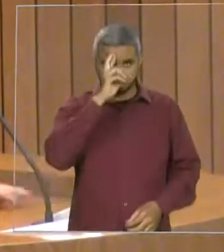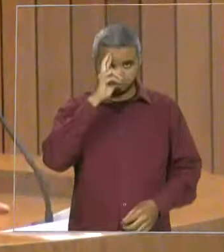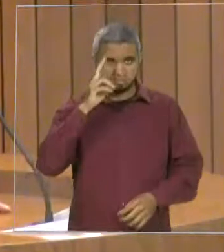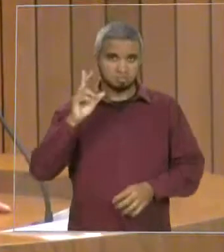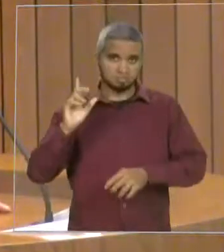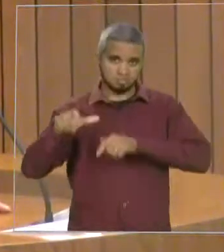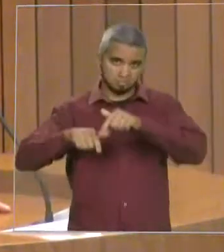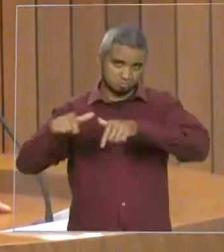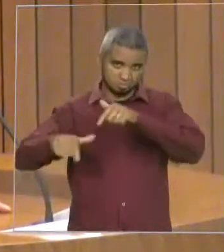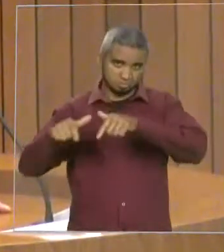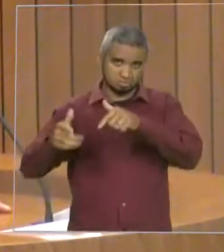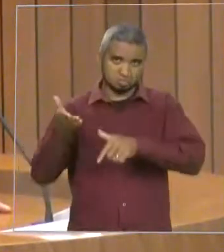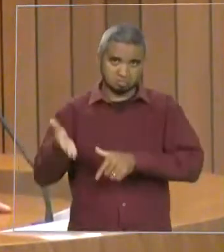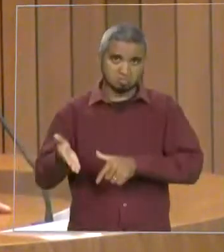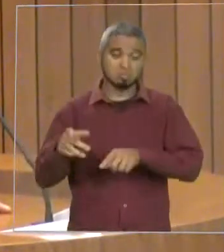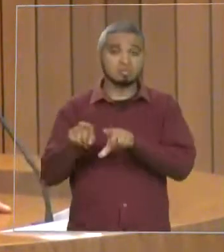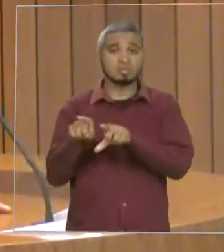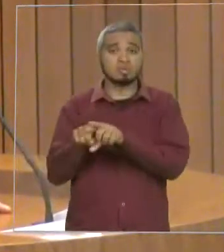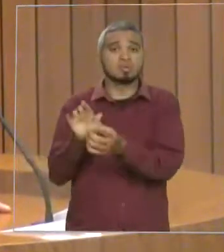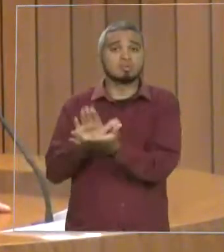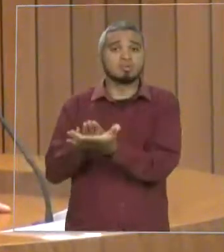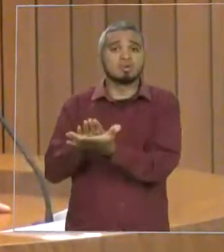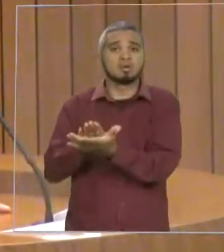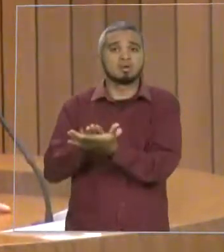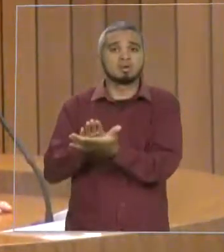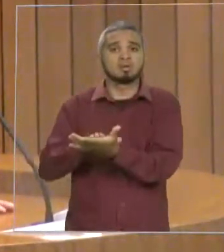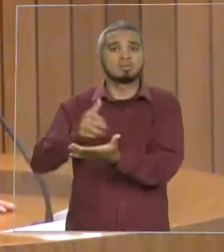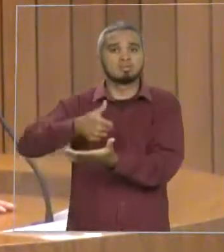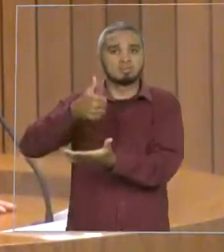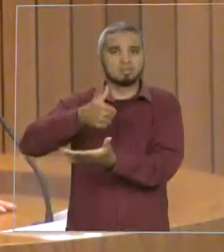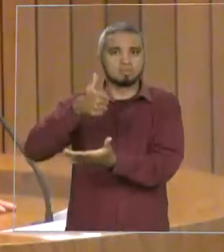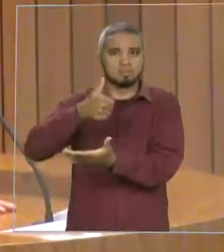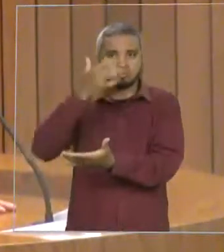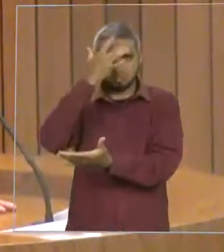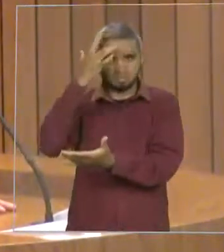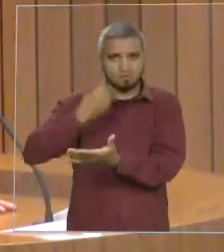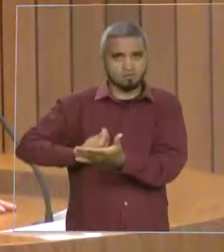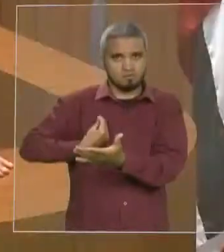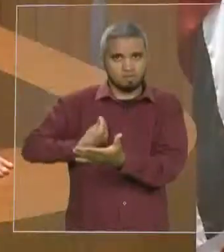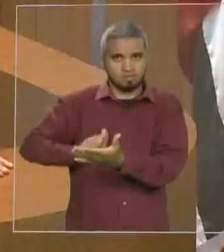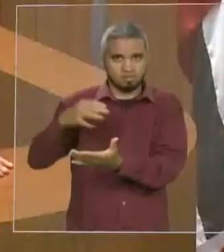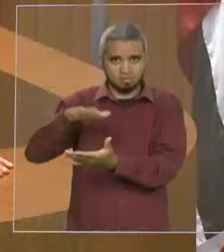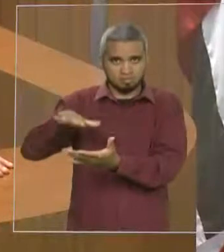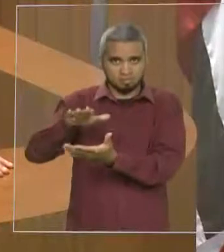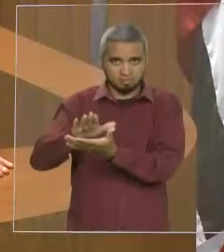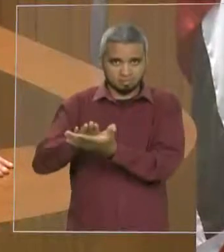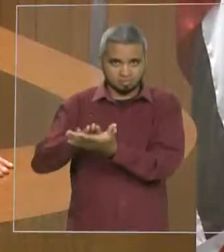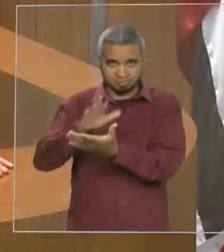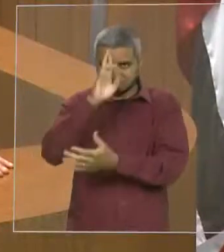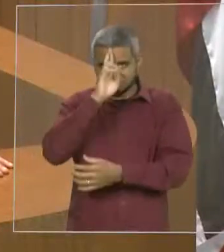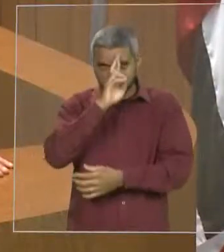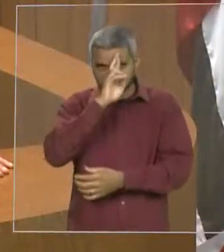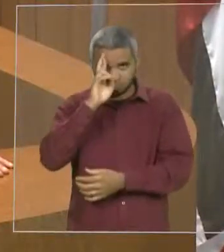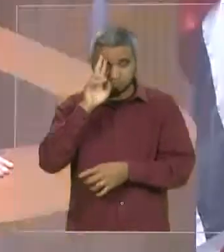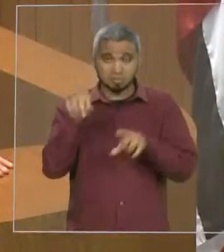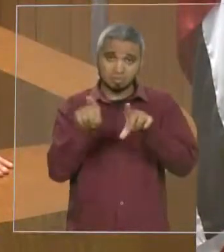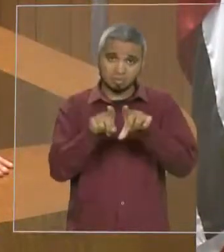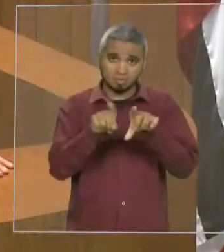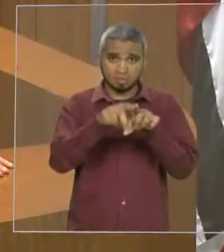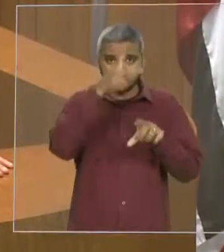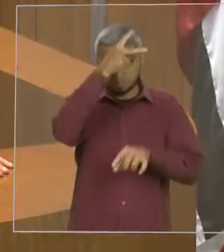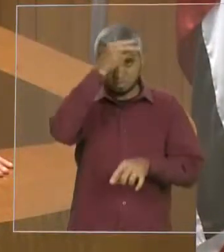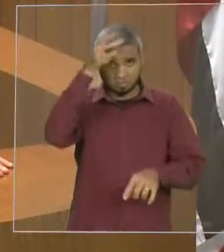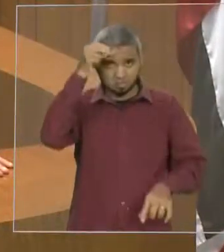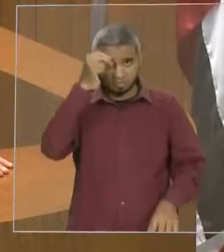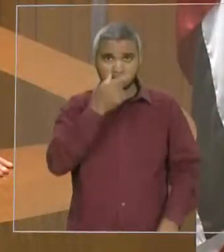dar meus parabéns também, é claro, em primeiro lugar a todos os santaritenses, mas também ao prefeito do município de Santa Rita, doutor Hilton